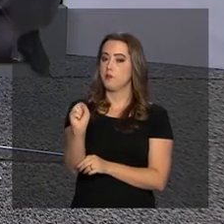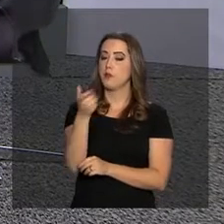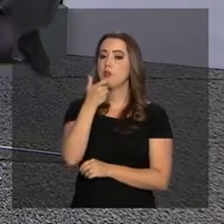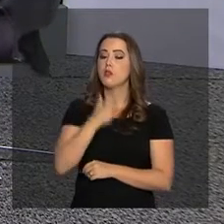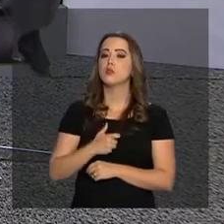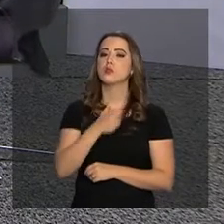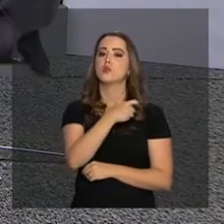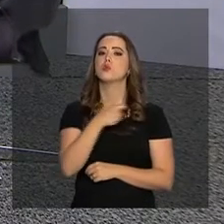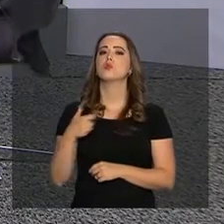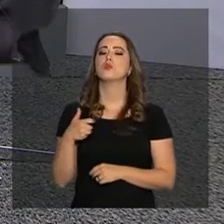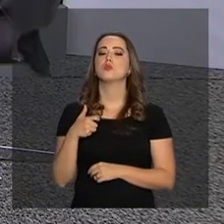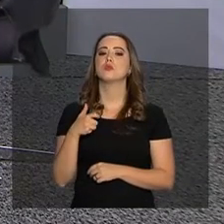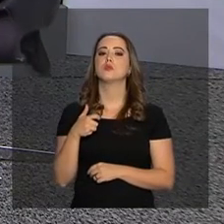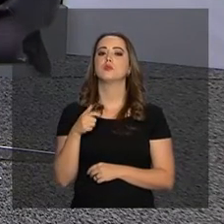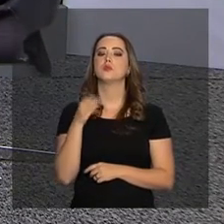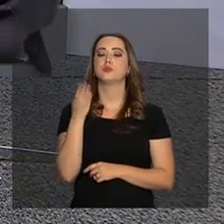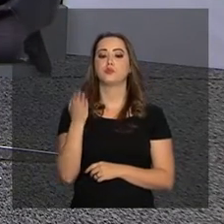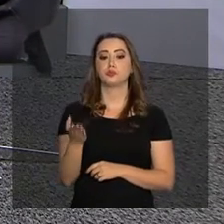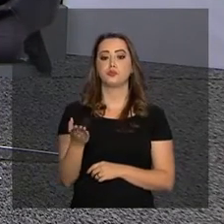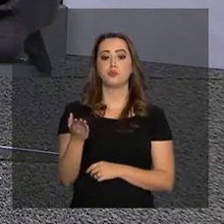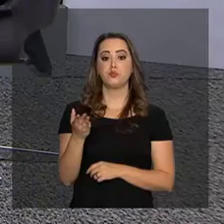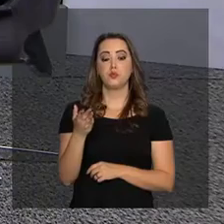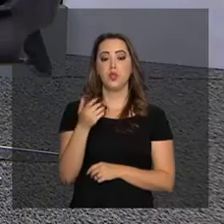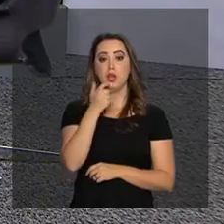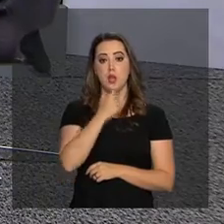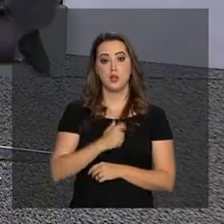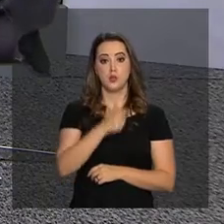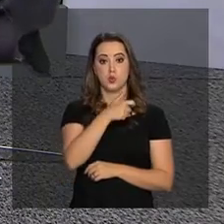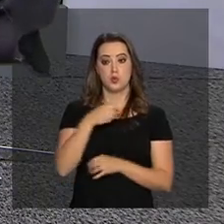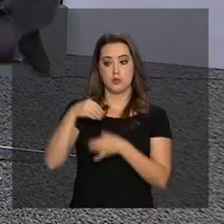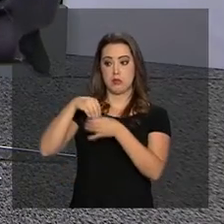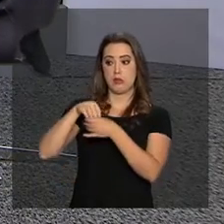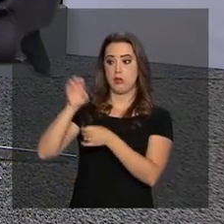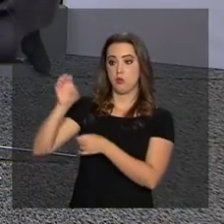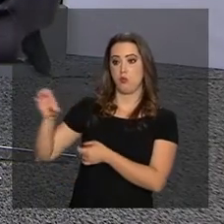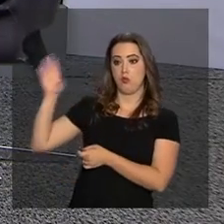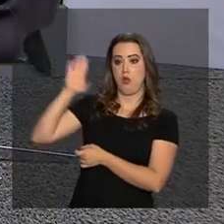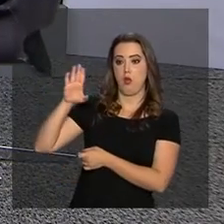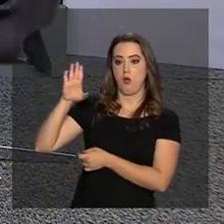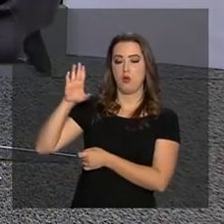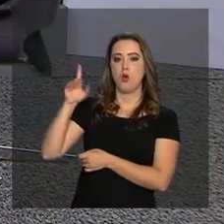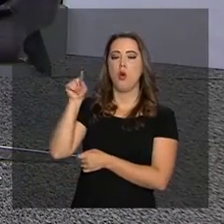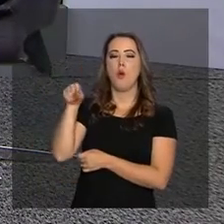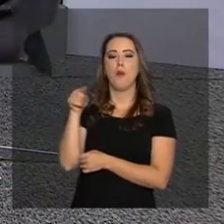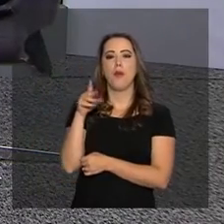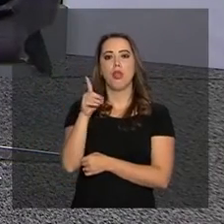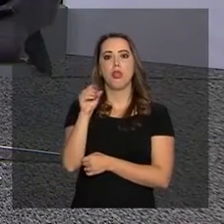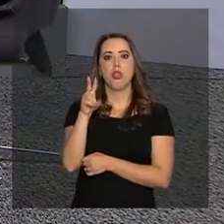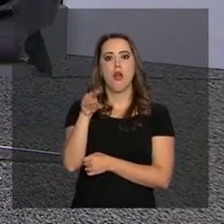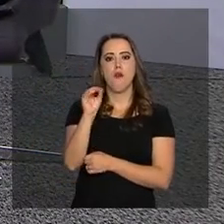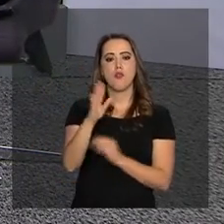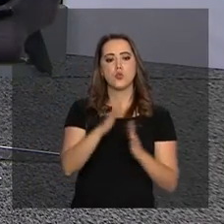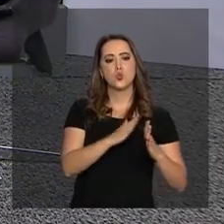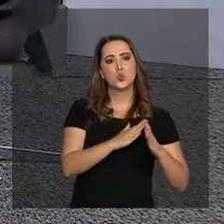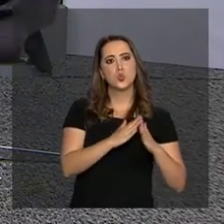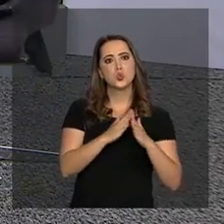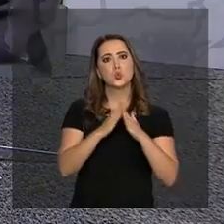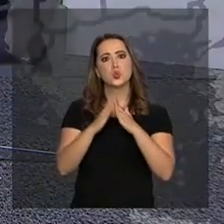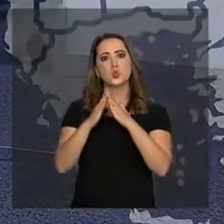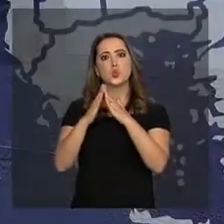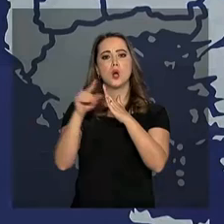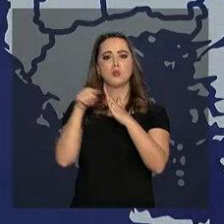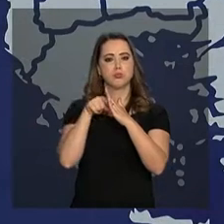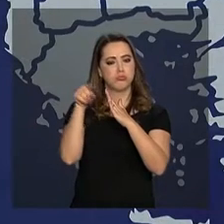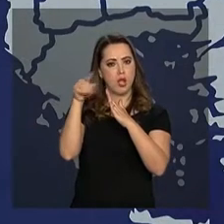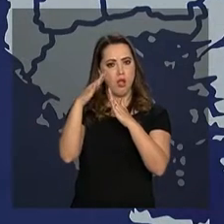E a Suíça fica na Europa e Davos, nos Alpes Suíços. O ano passado, para telespectador